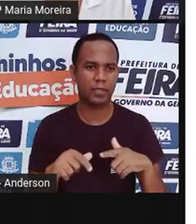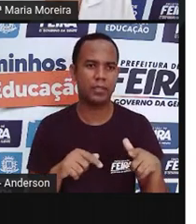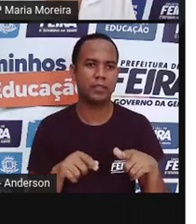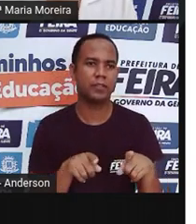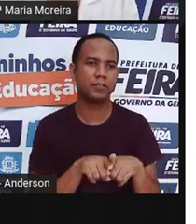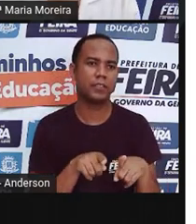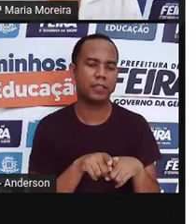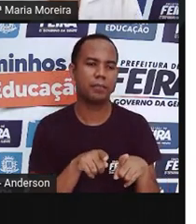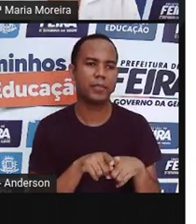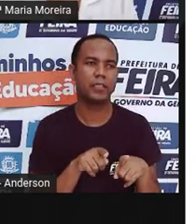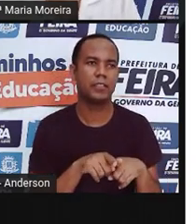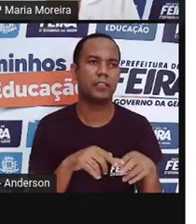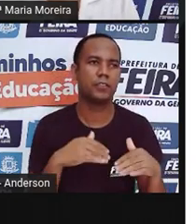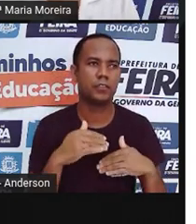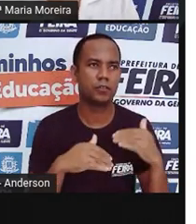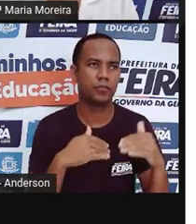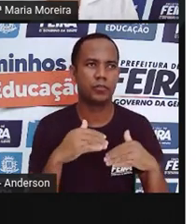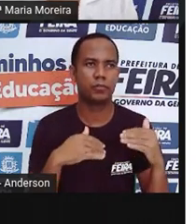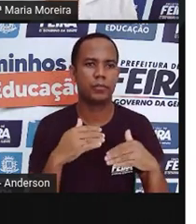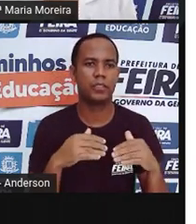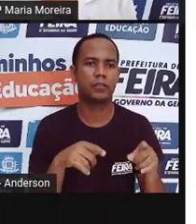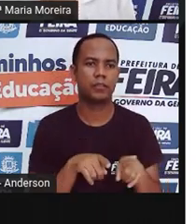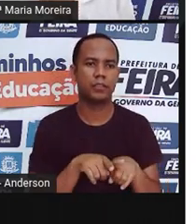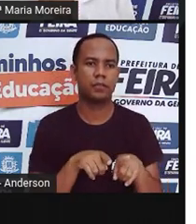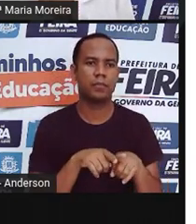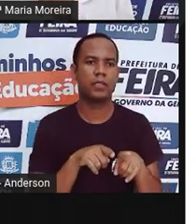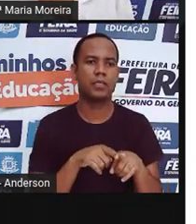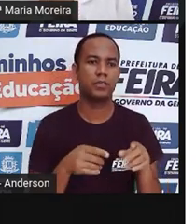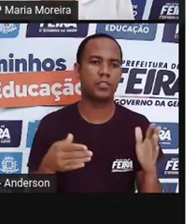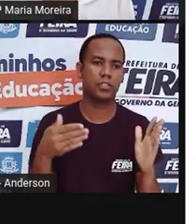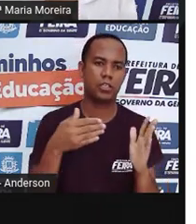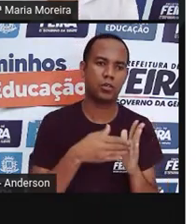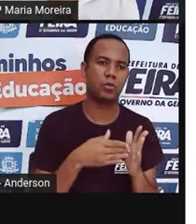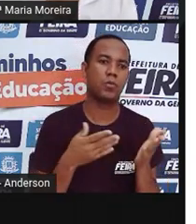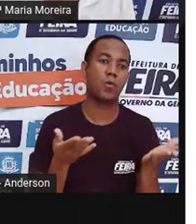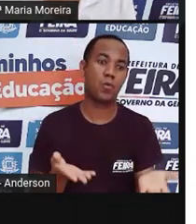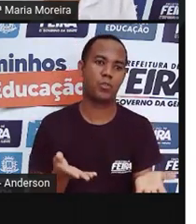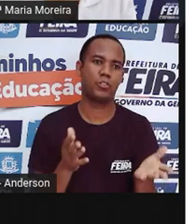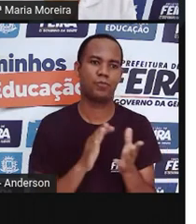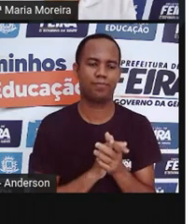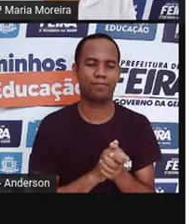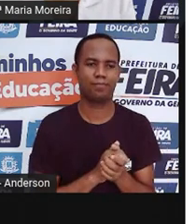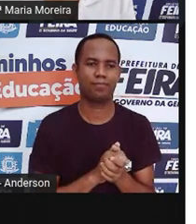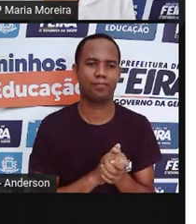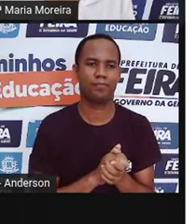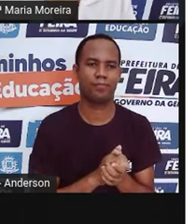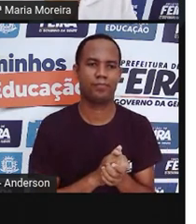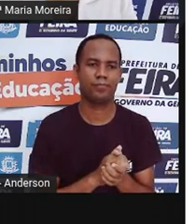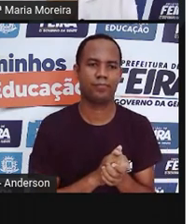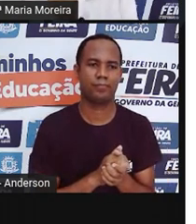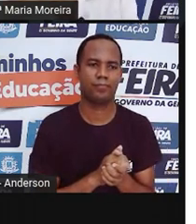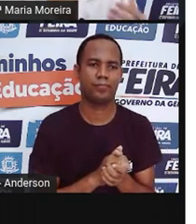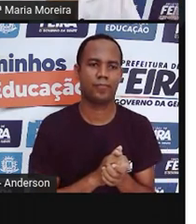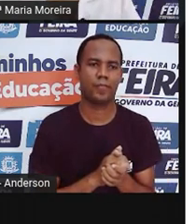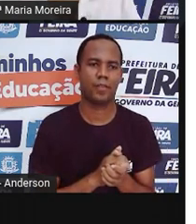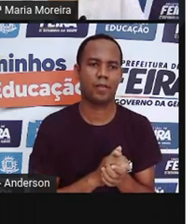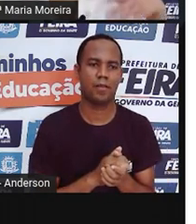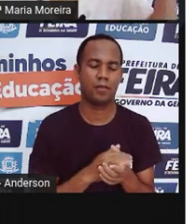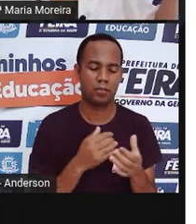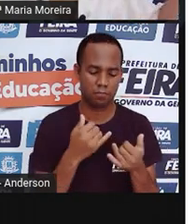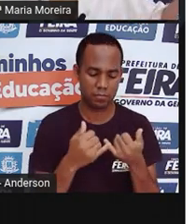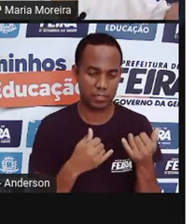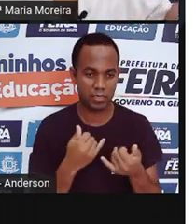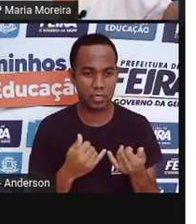produzir, agilizou o tal processo até chegarmos ao ponto que estamos hoje, né? Onde as bonecas e os